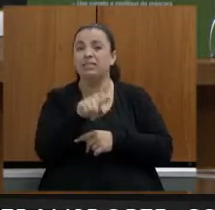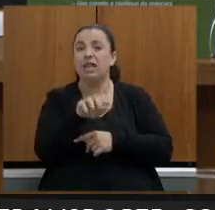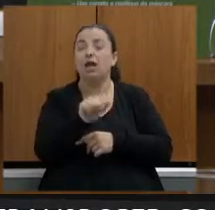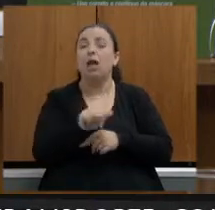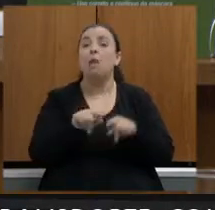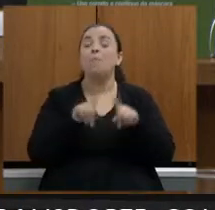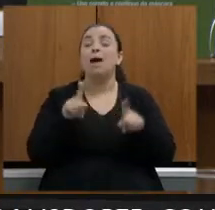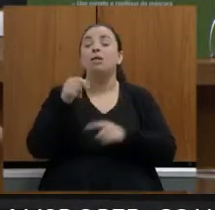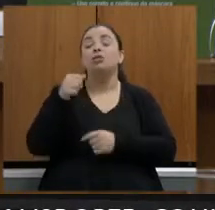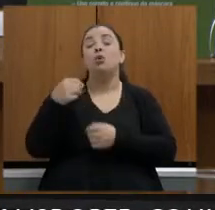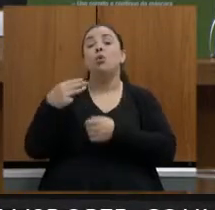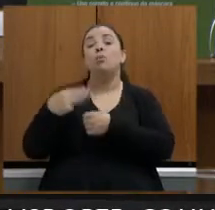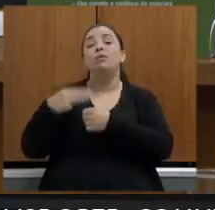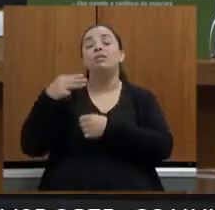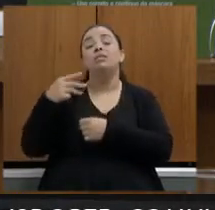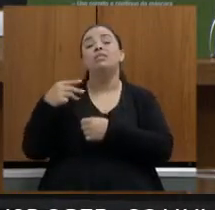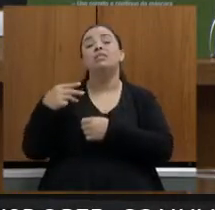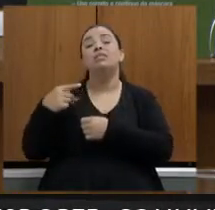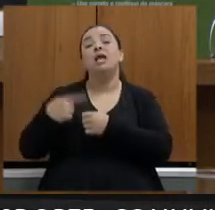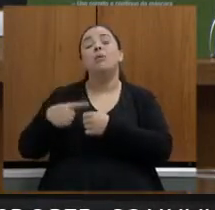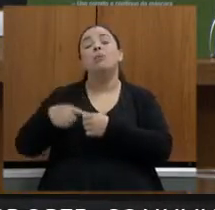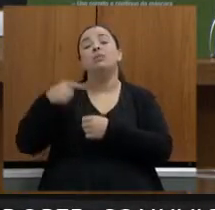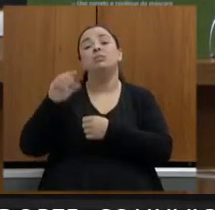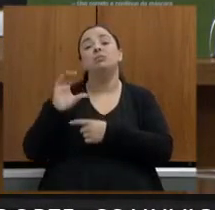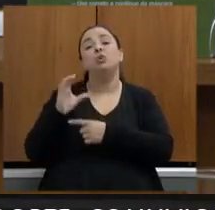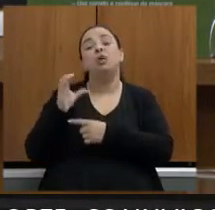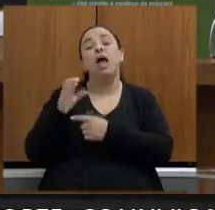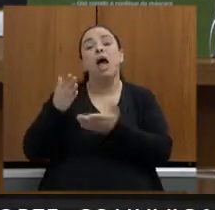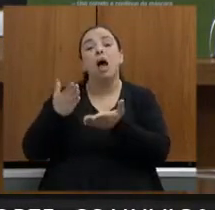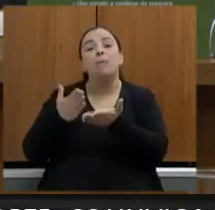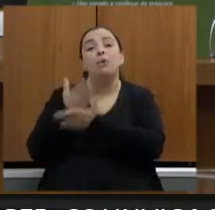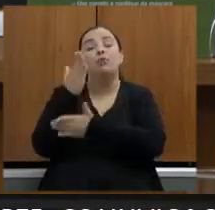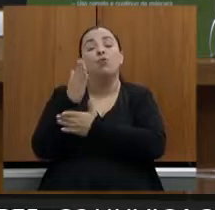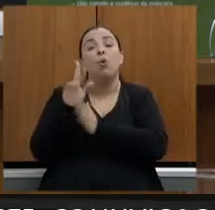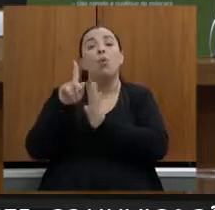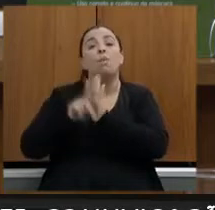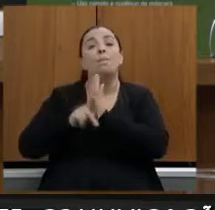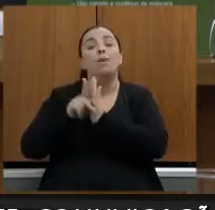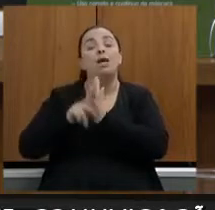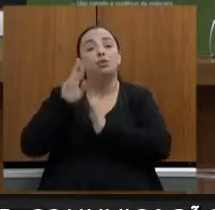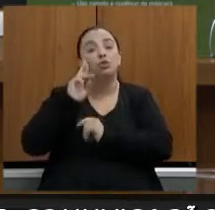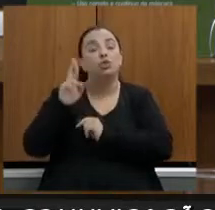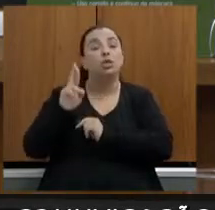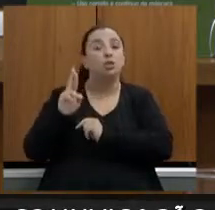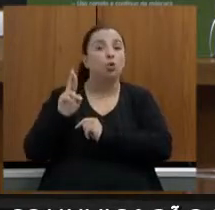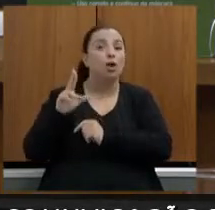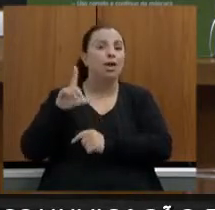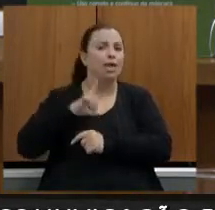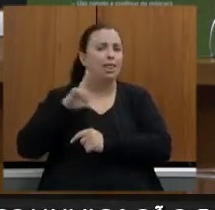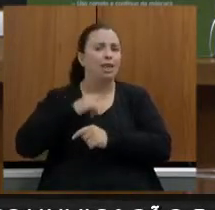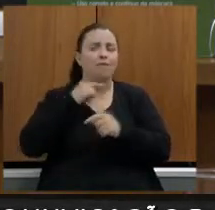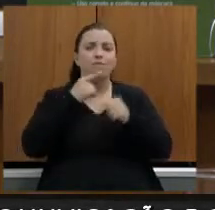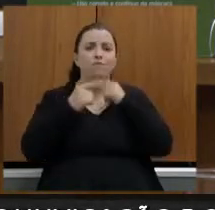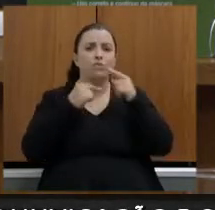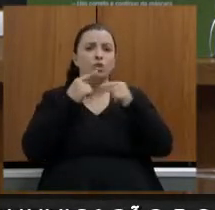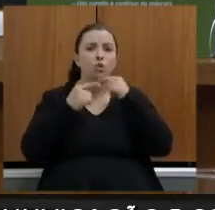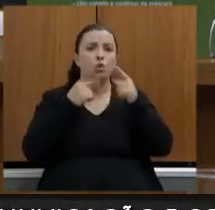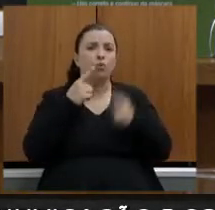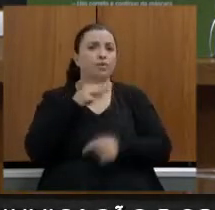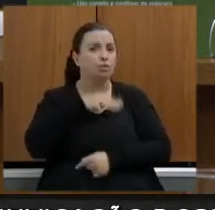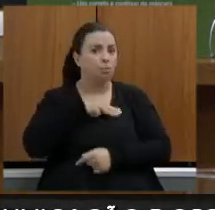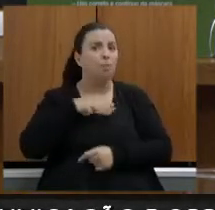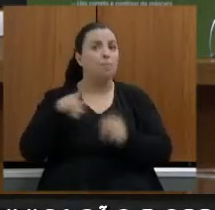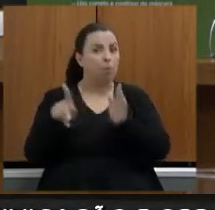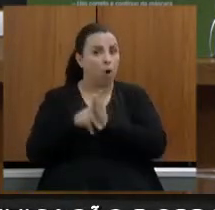que foi questionado pelo Ministério Público em algumas ações judiciais e esse questionamento ele foi objeto